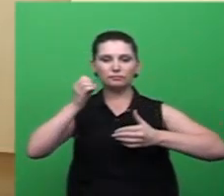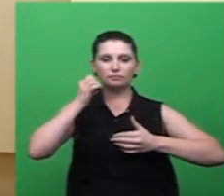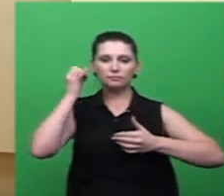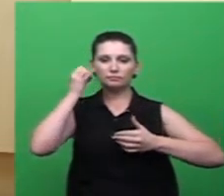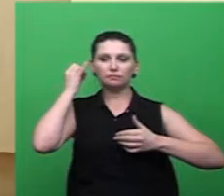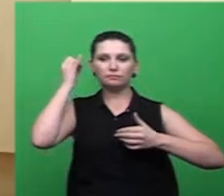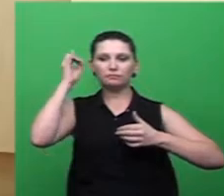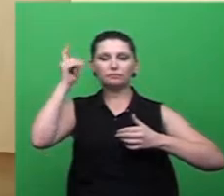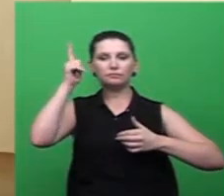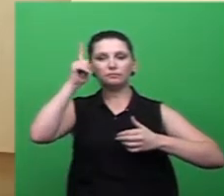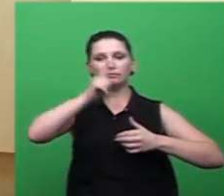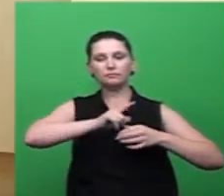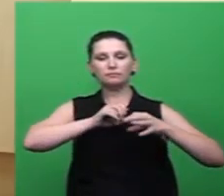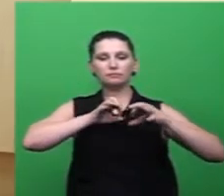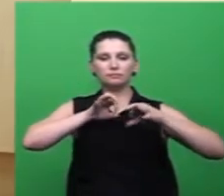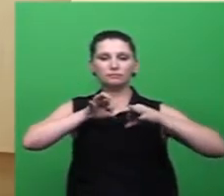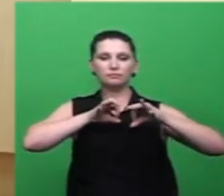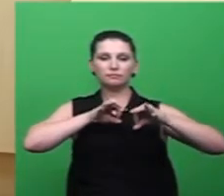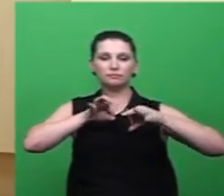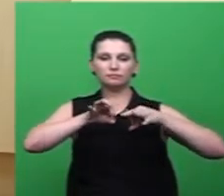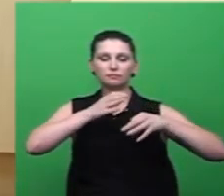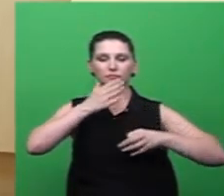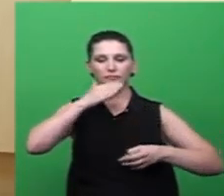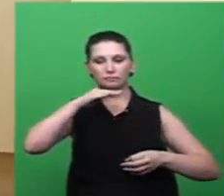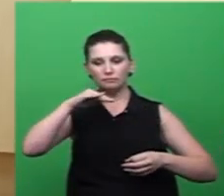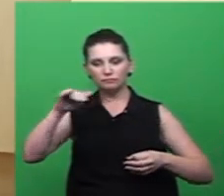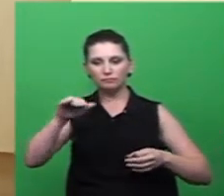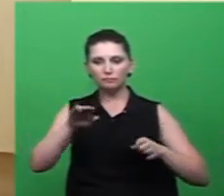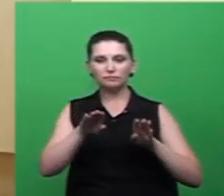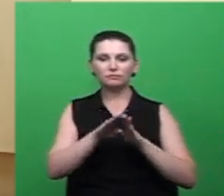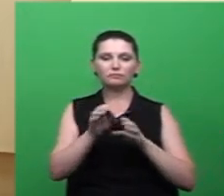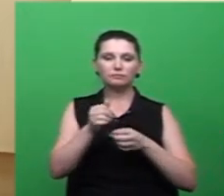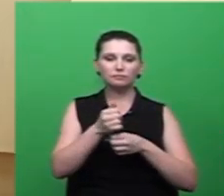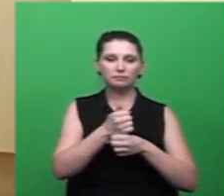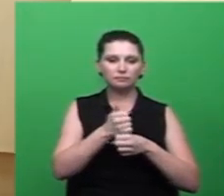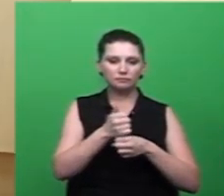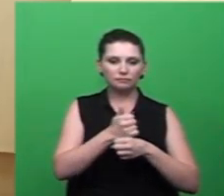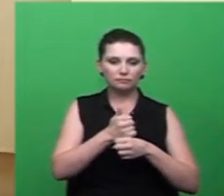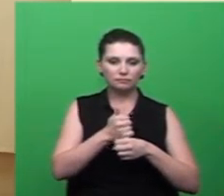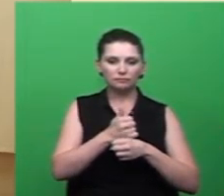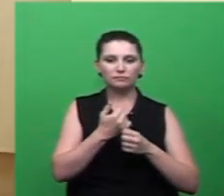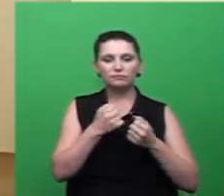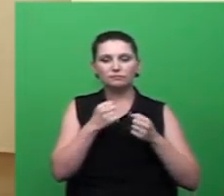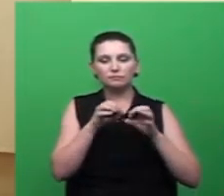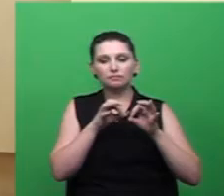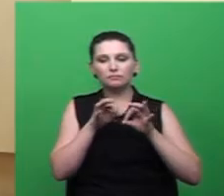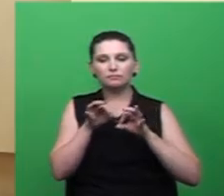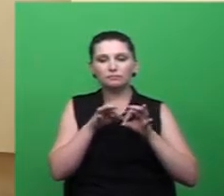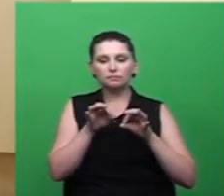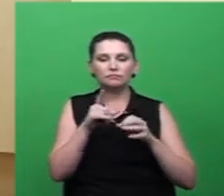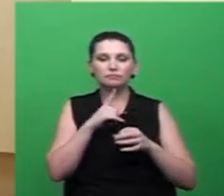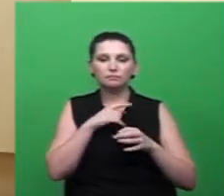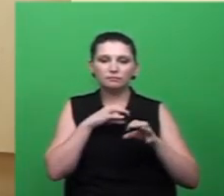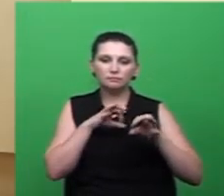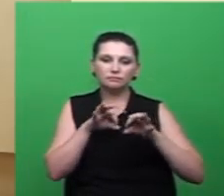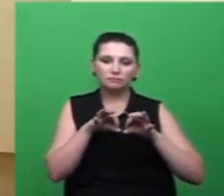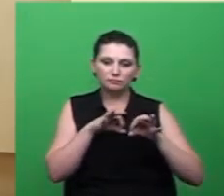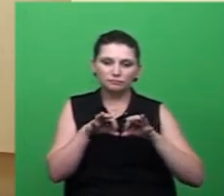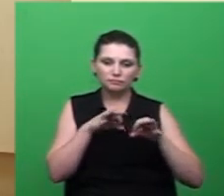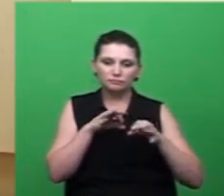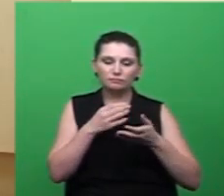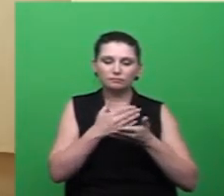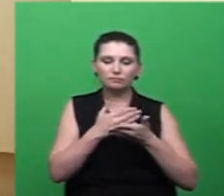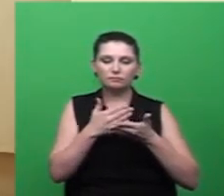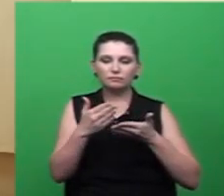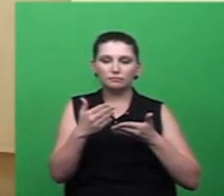as crianças diretores professores e as agentes comunitárias tenham preparado para esses encaminhamentos